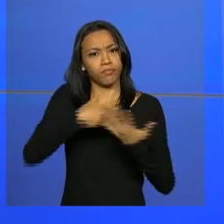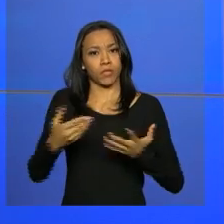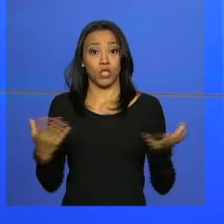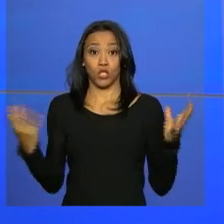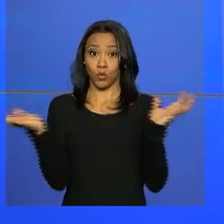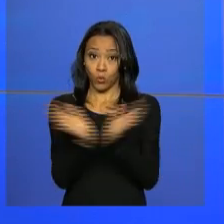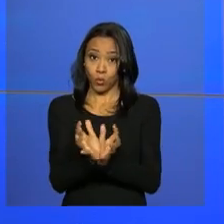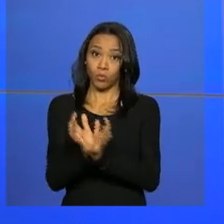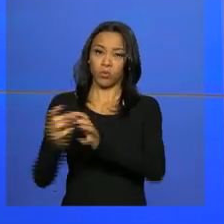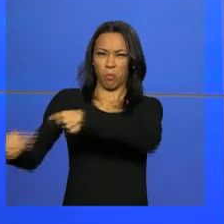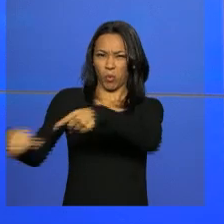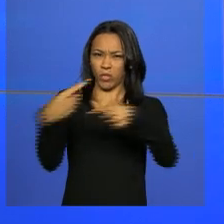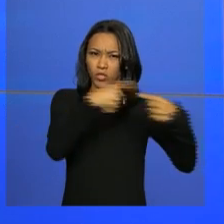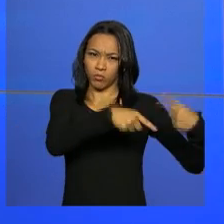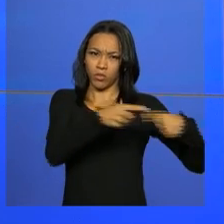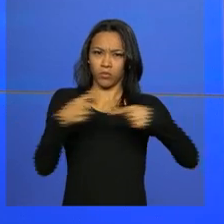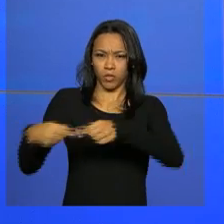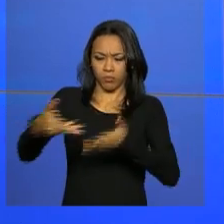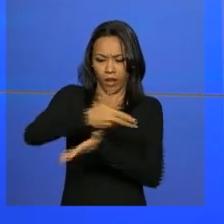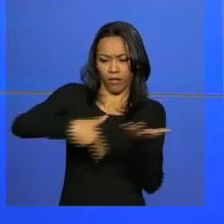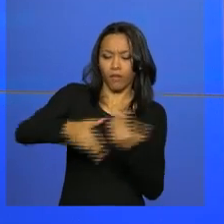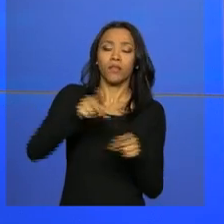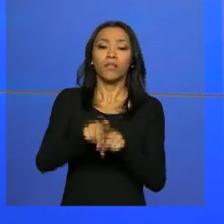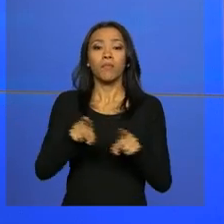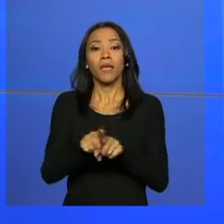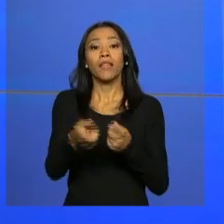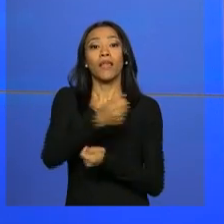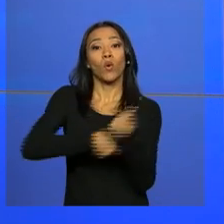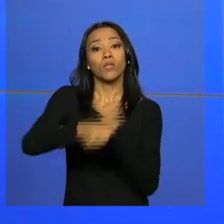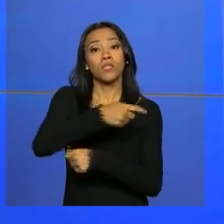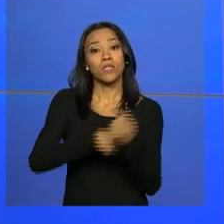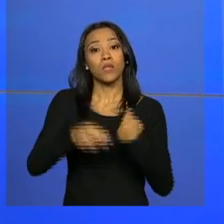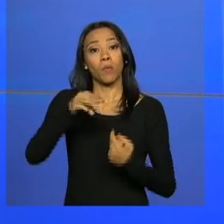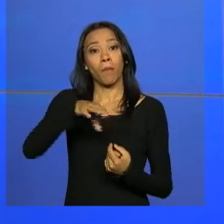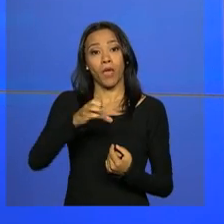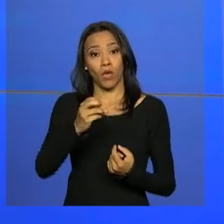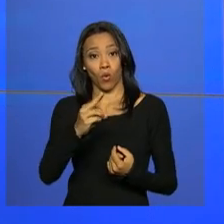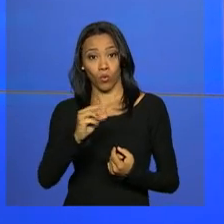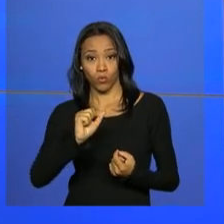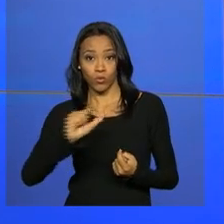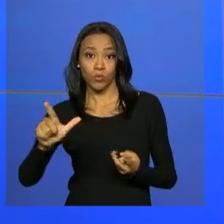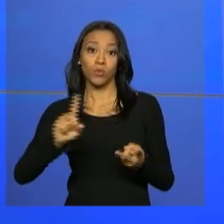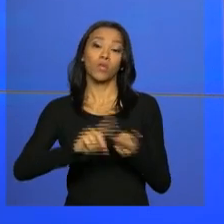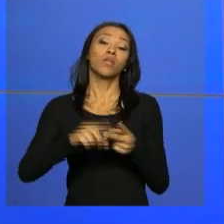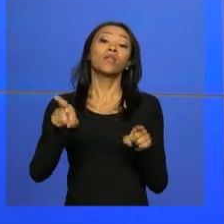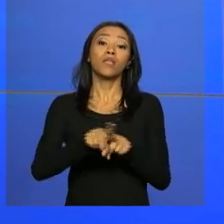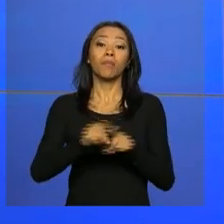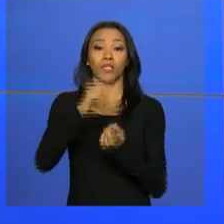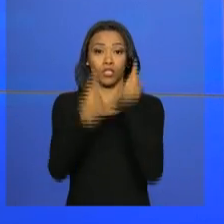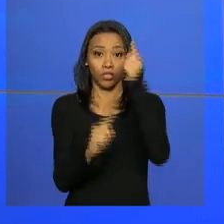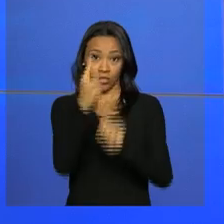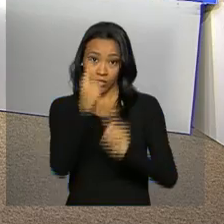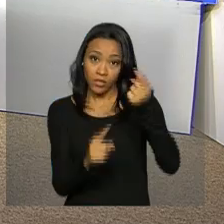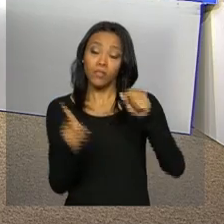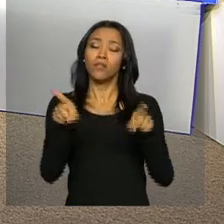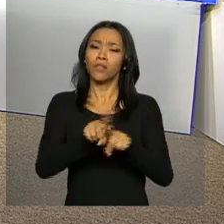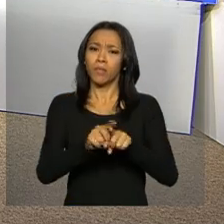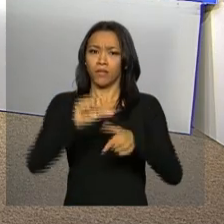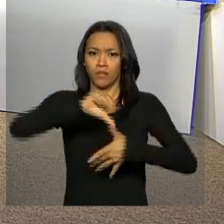oposição e ressaltou as negociações entre o Mercosul e o Chile e a integração comercial na América Latina.